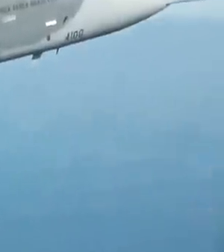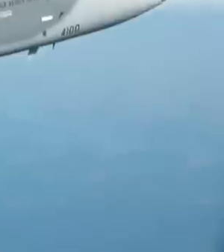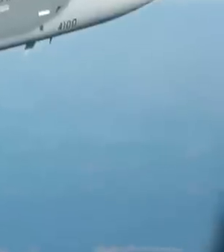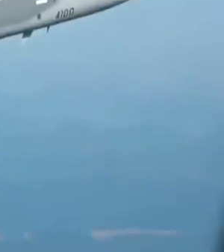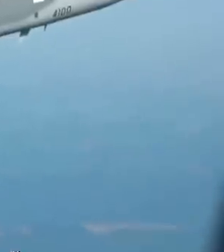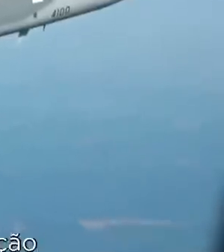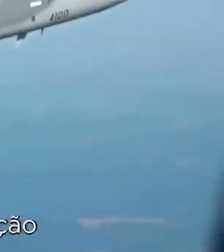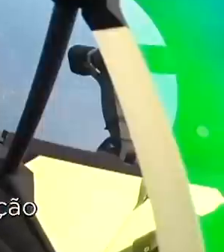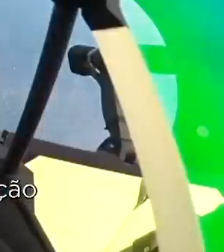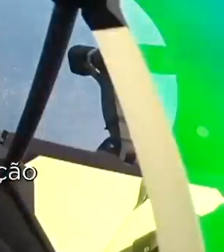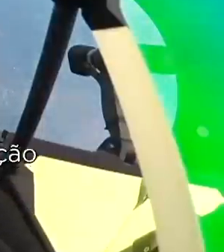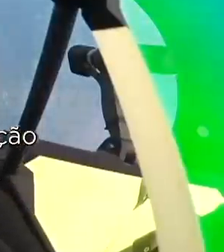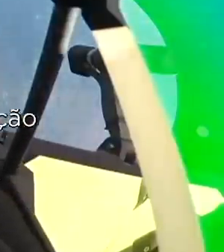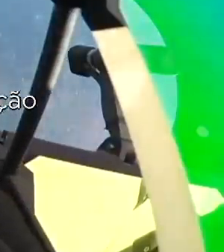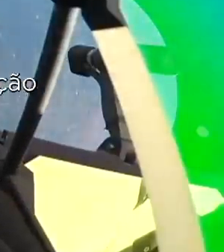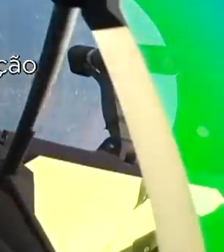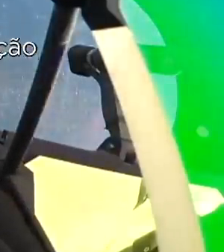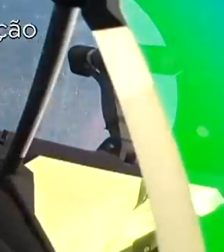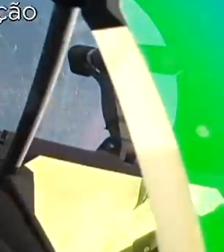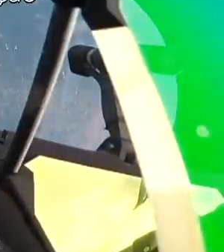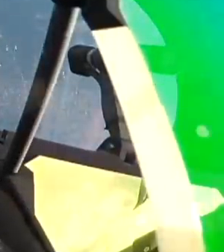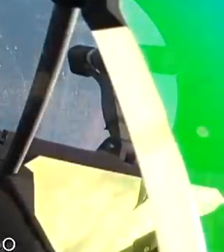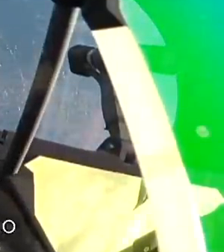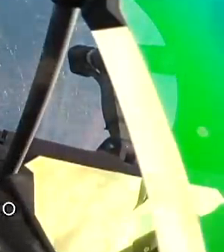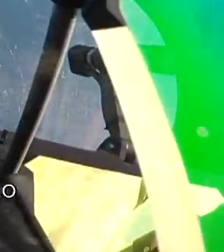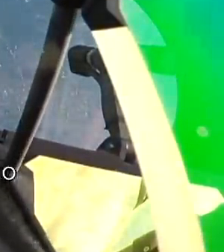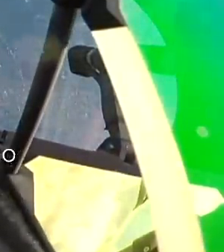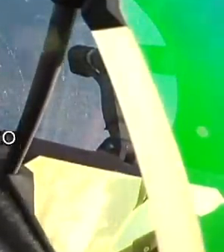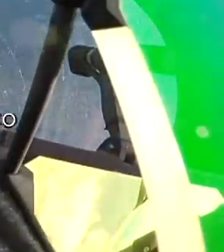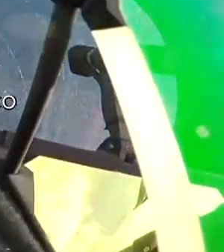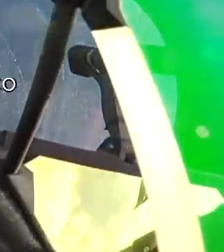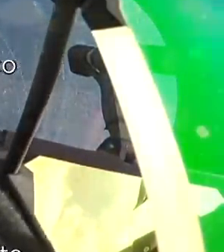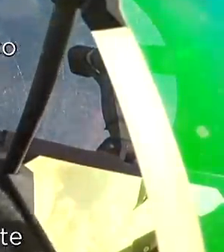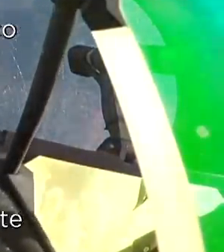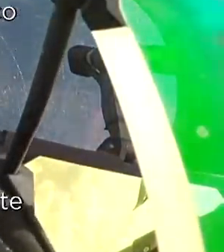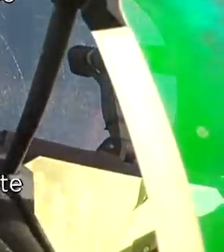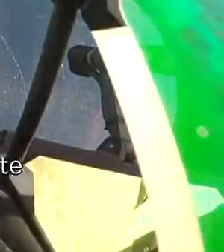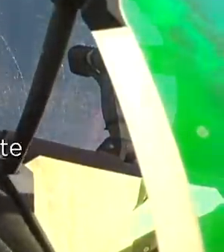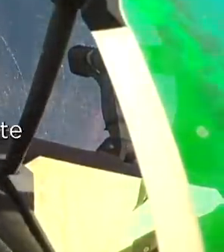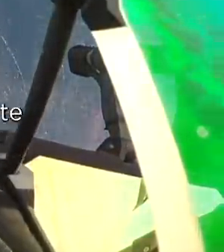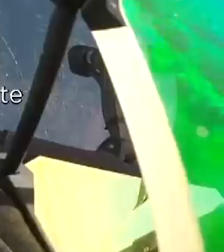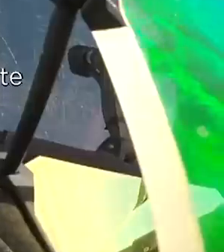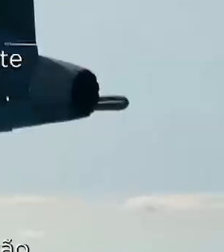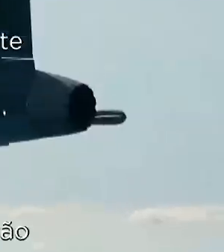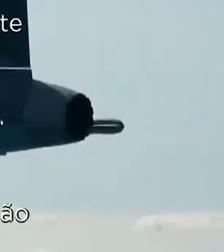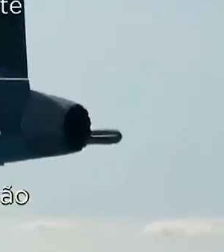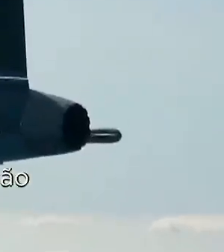E a gente fica por